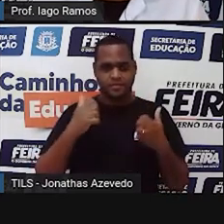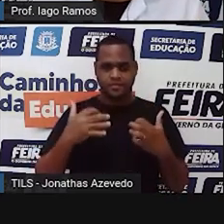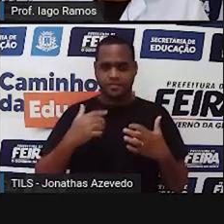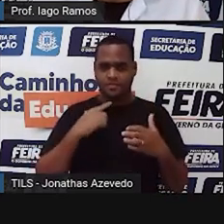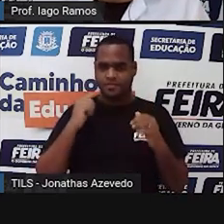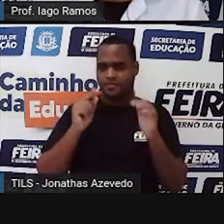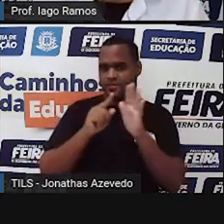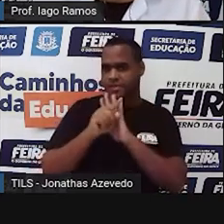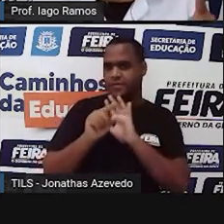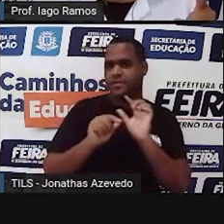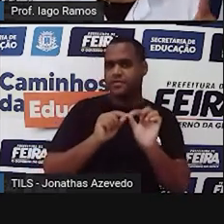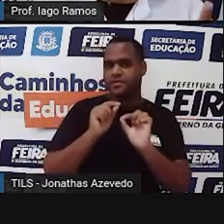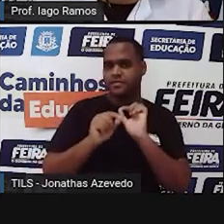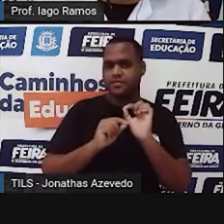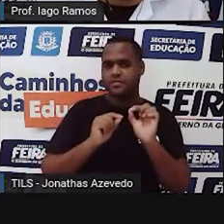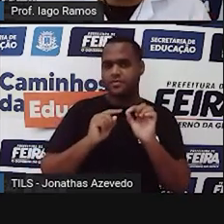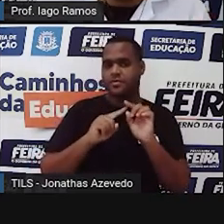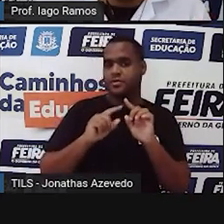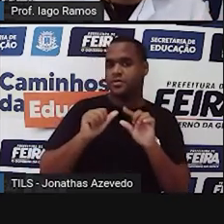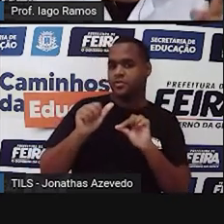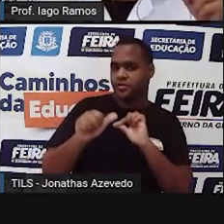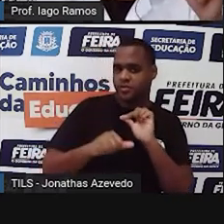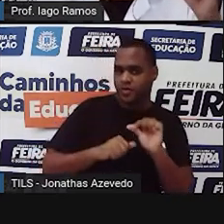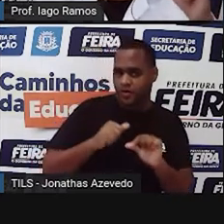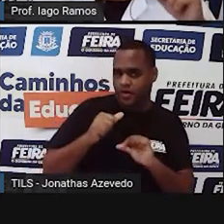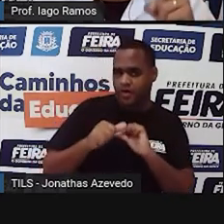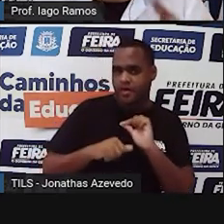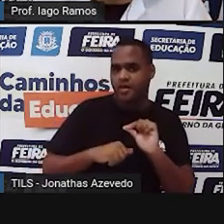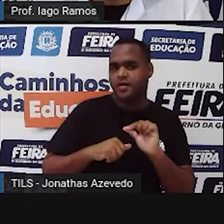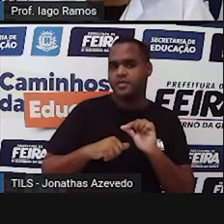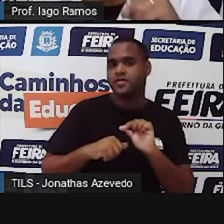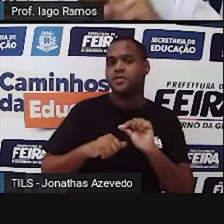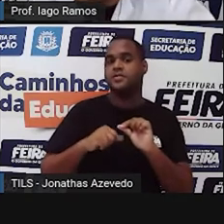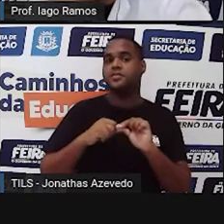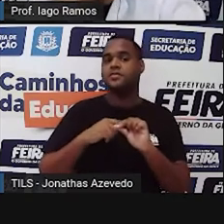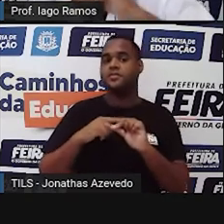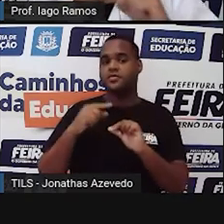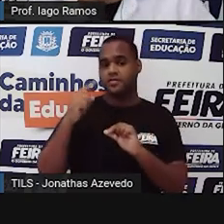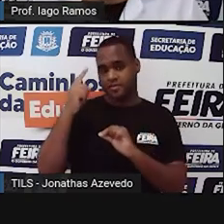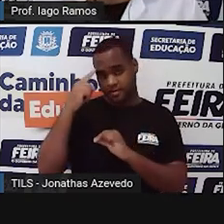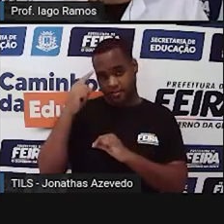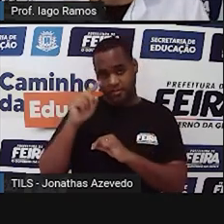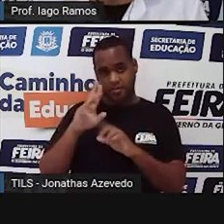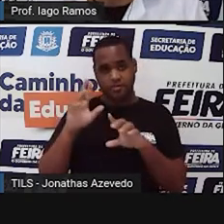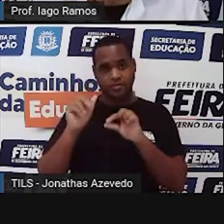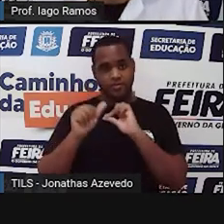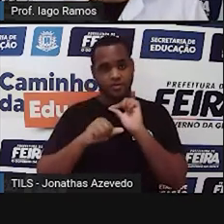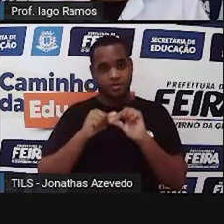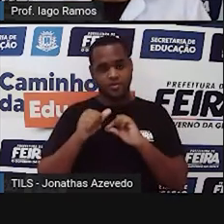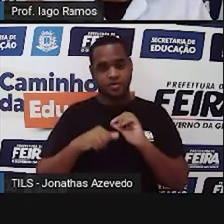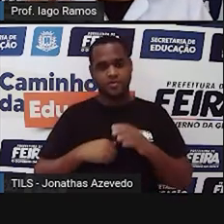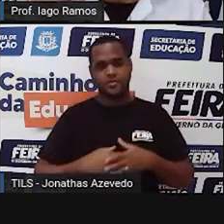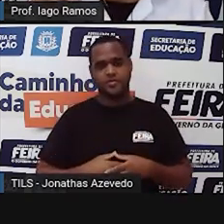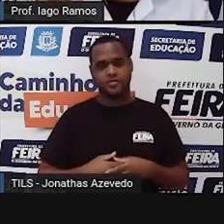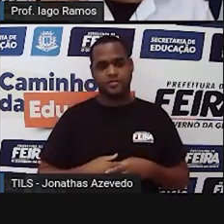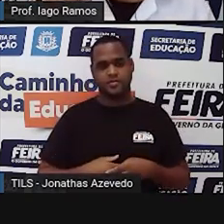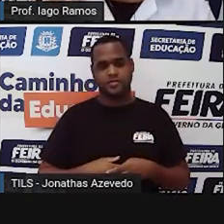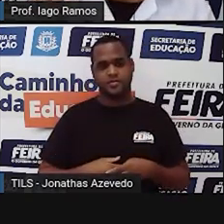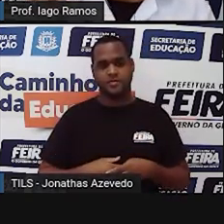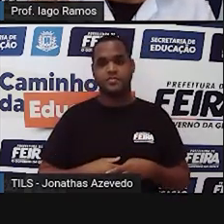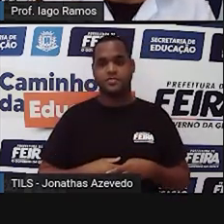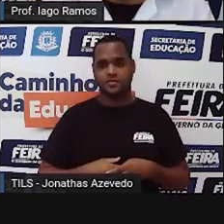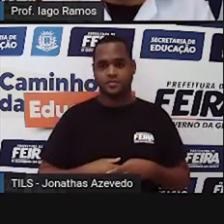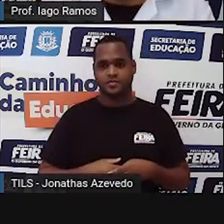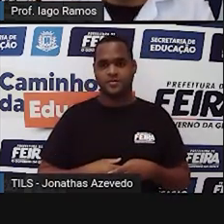feita assim, transforme 2 litros em mililitros. Tá? Você tem que pegar esses